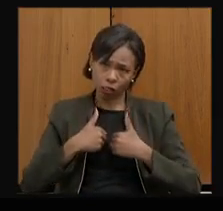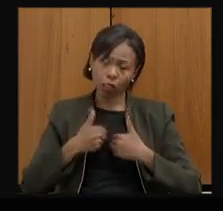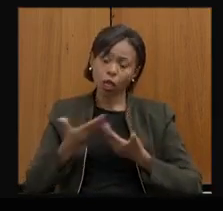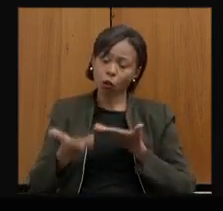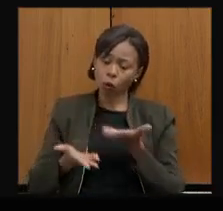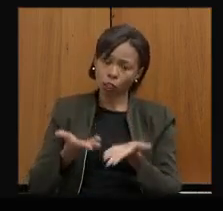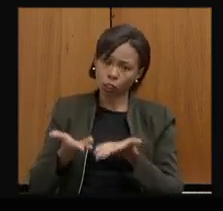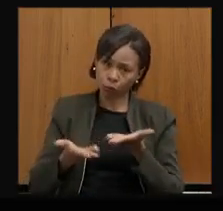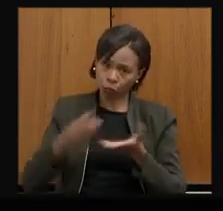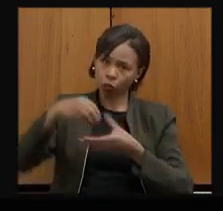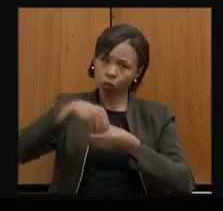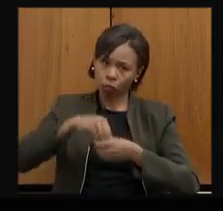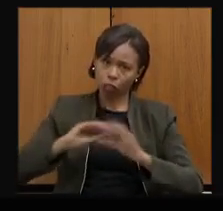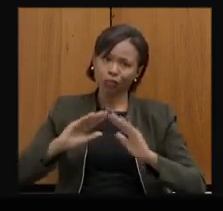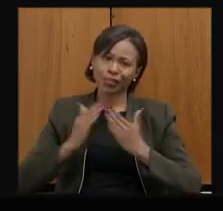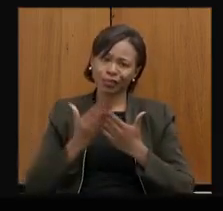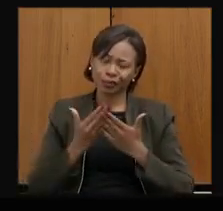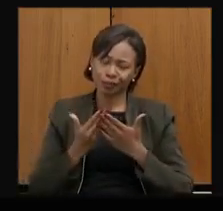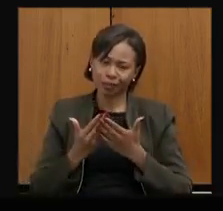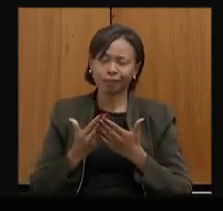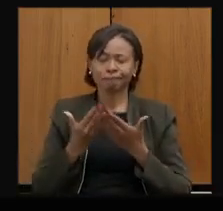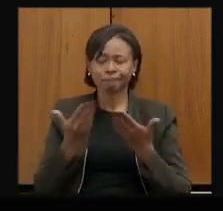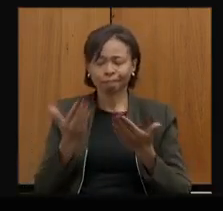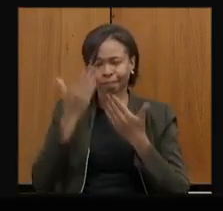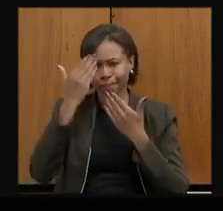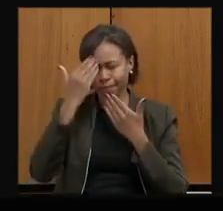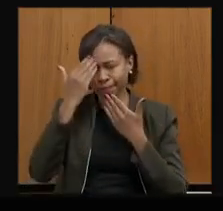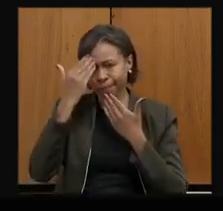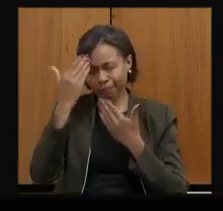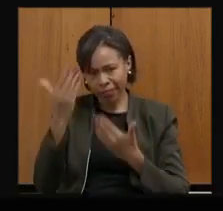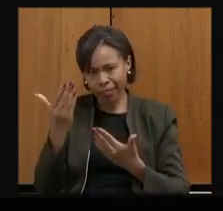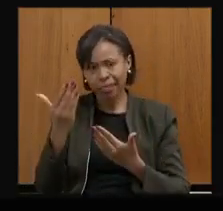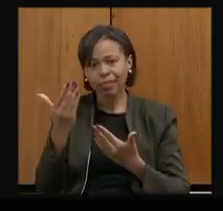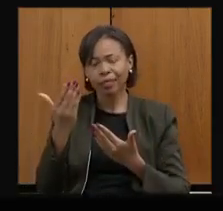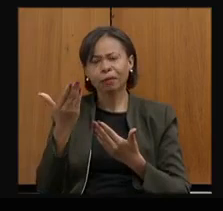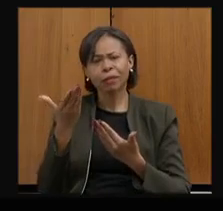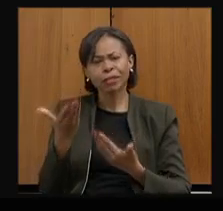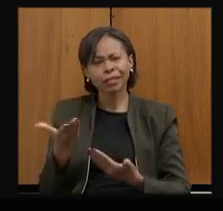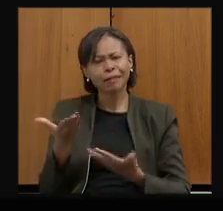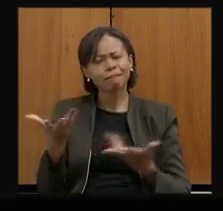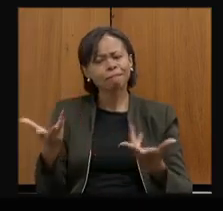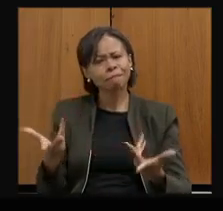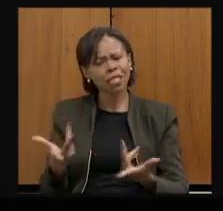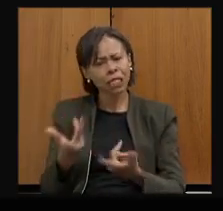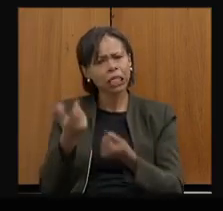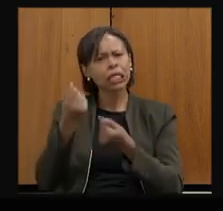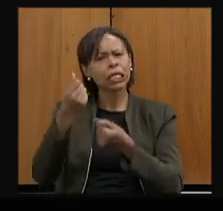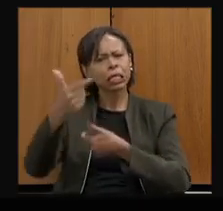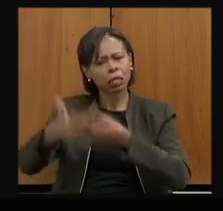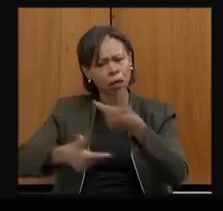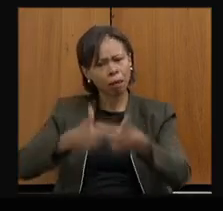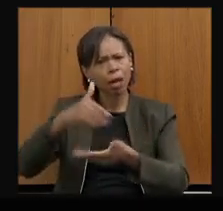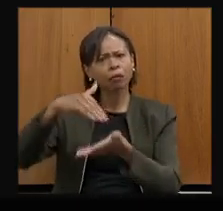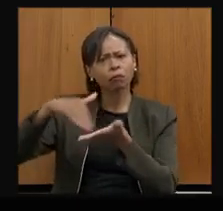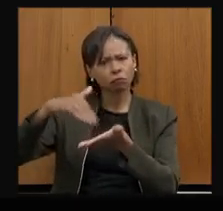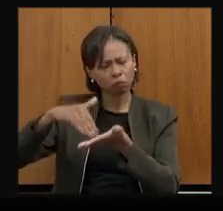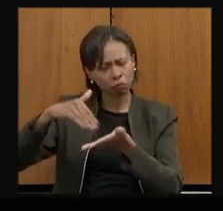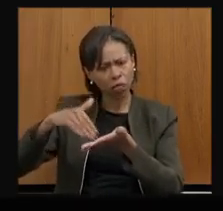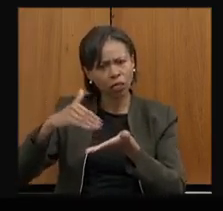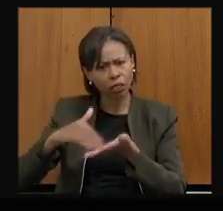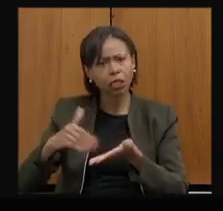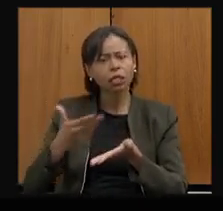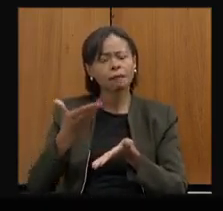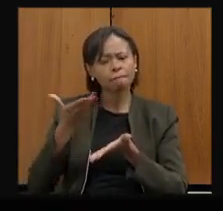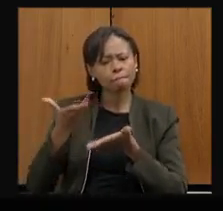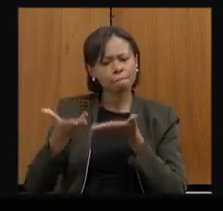escolas. no mais, muito obrigado. Obrigado por ser tão eficiente na nossa secretaria e por tratar com tanta